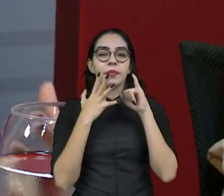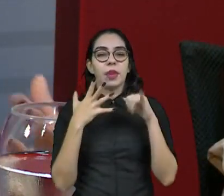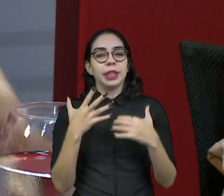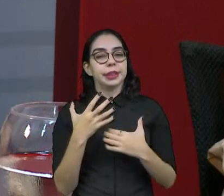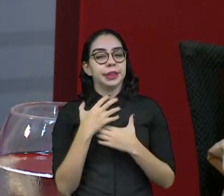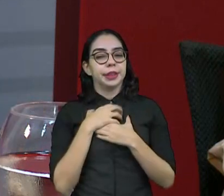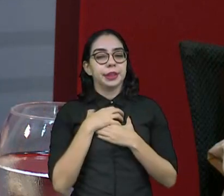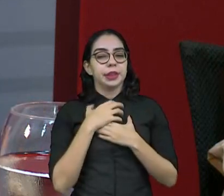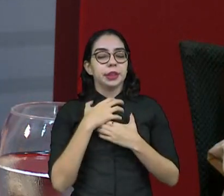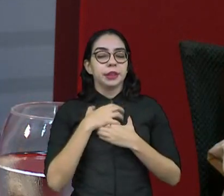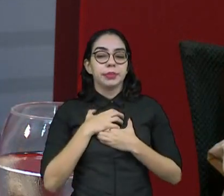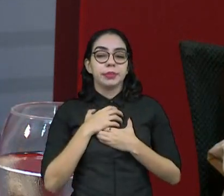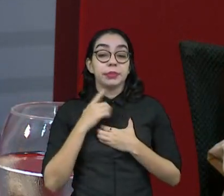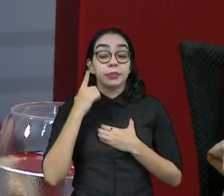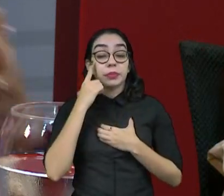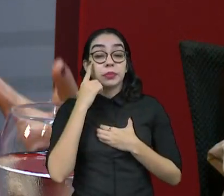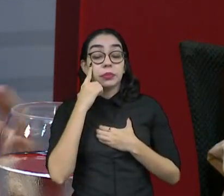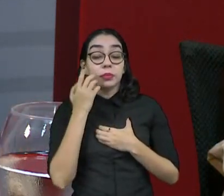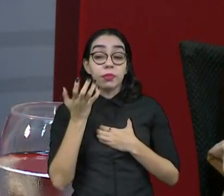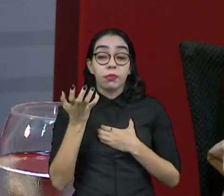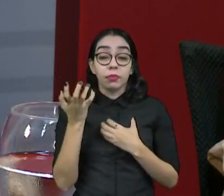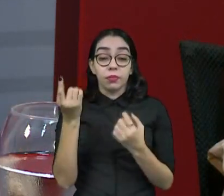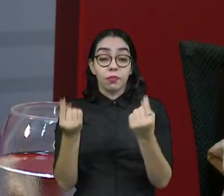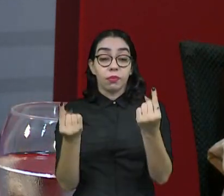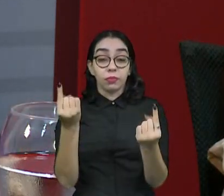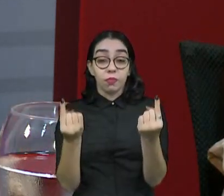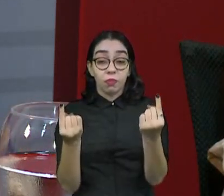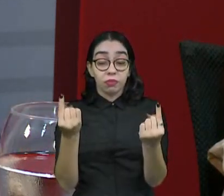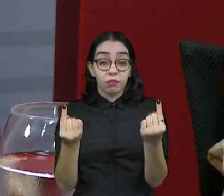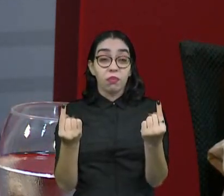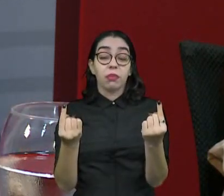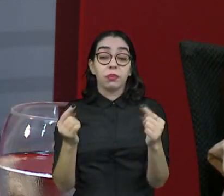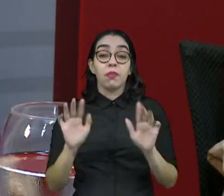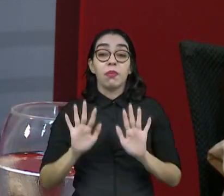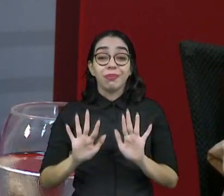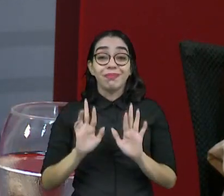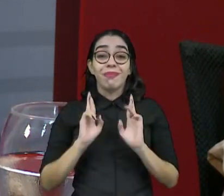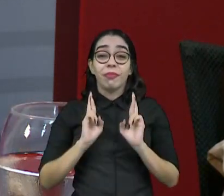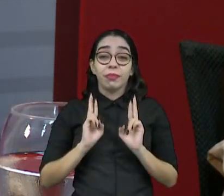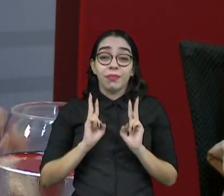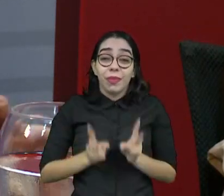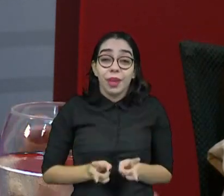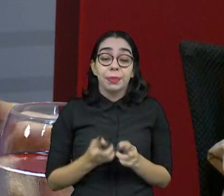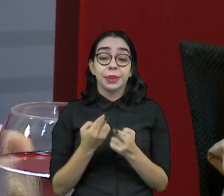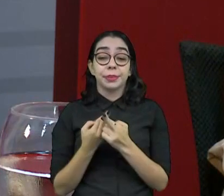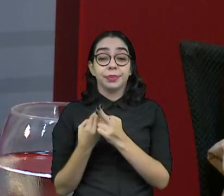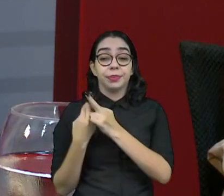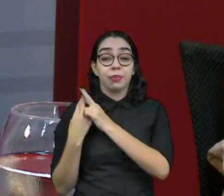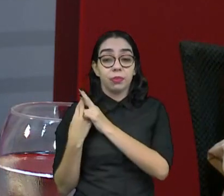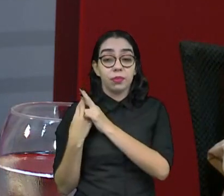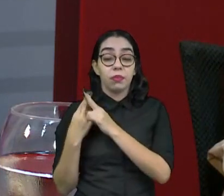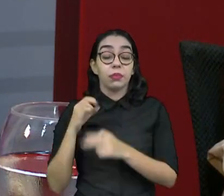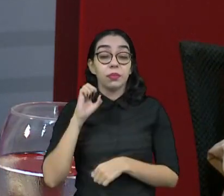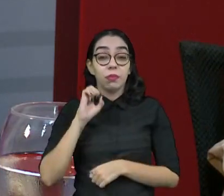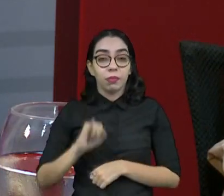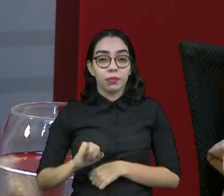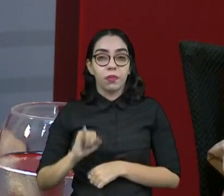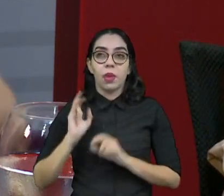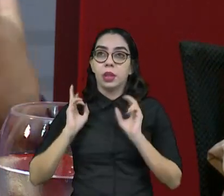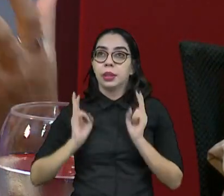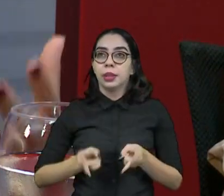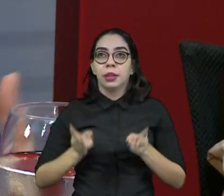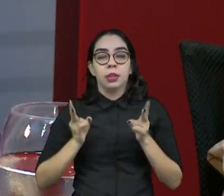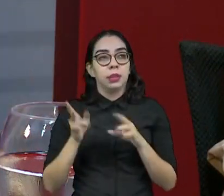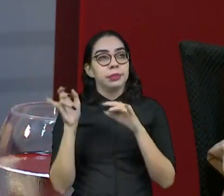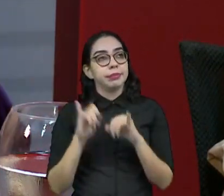sentimento de vamos ver quem está ganhando, aí você vai e divulga. Mas sempre com muita responsabilidade, porque se você divulgar todo o tempo a campanha,